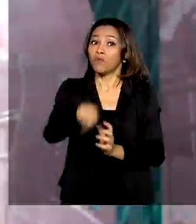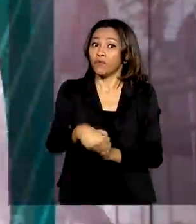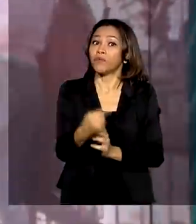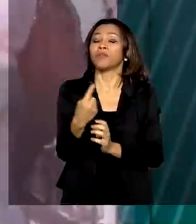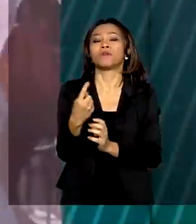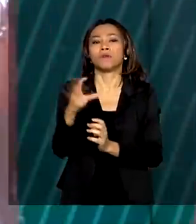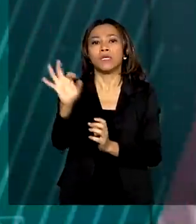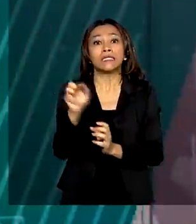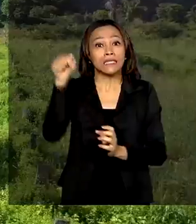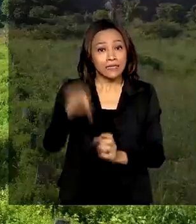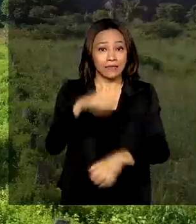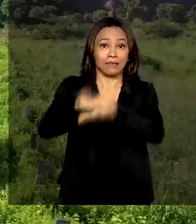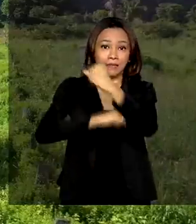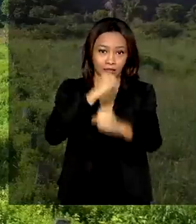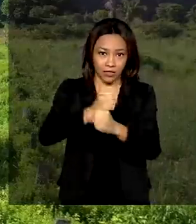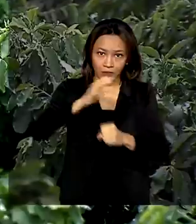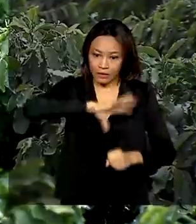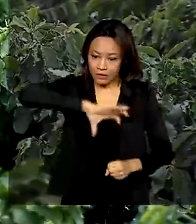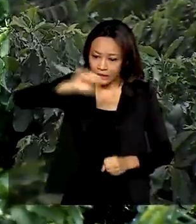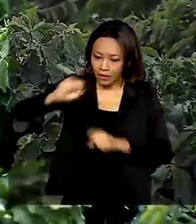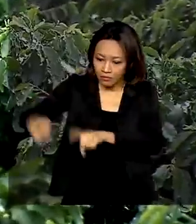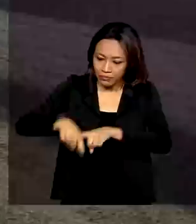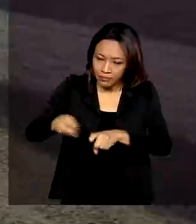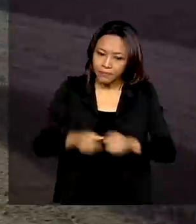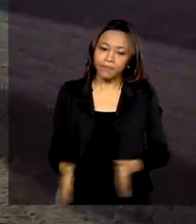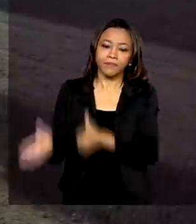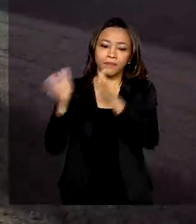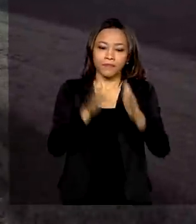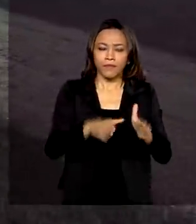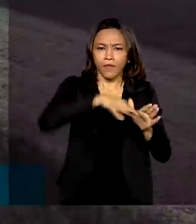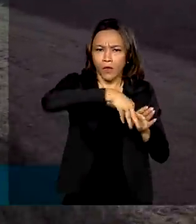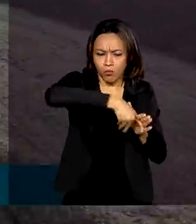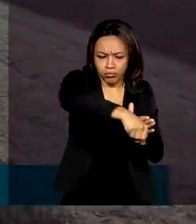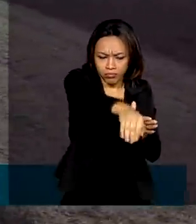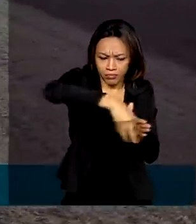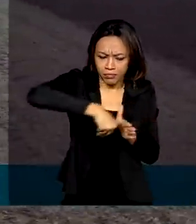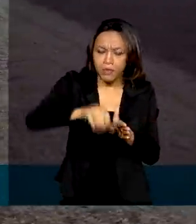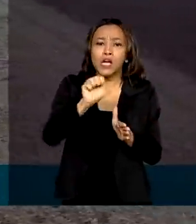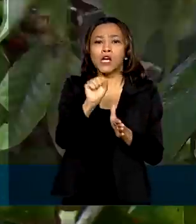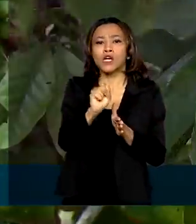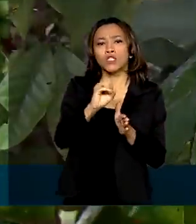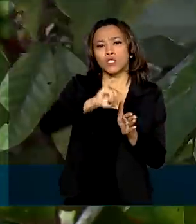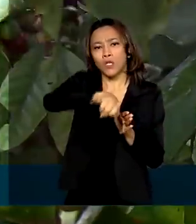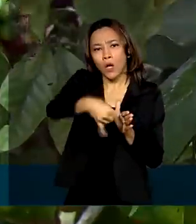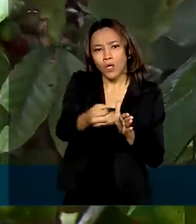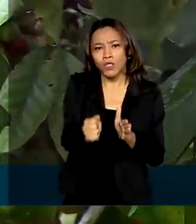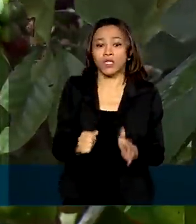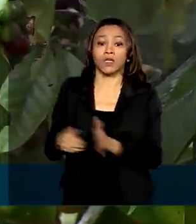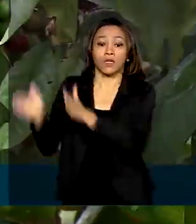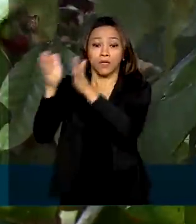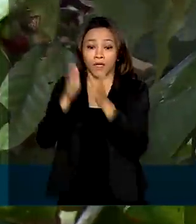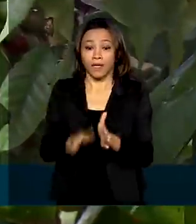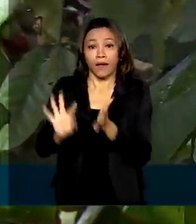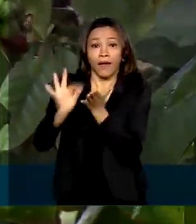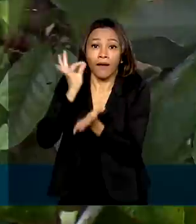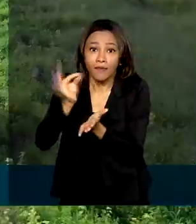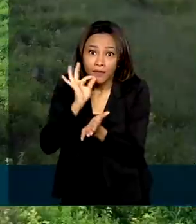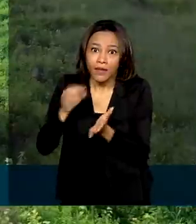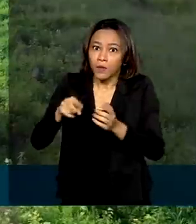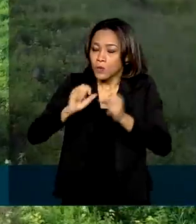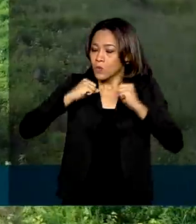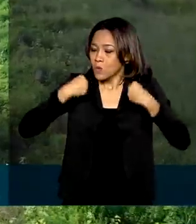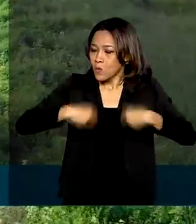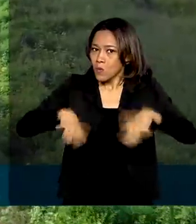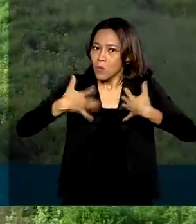recorde. Soja e café, duas das principais culturas da produção agrícola do país,